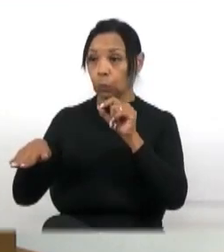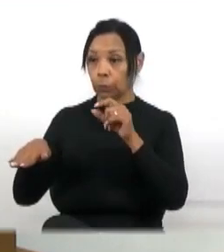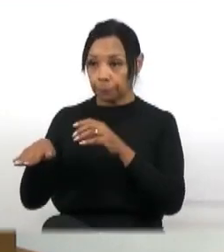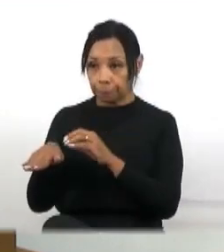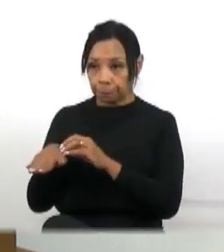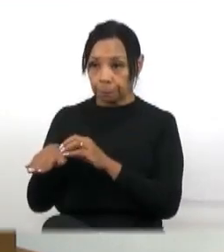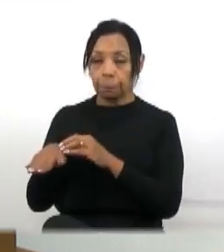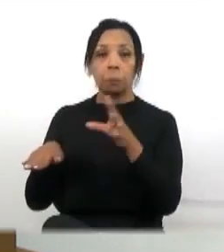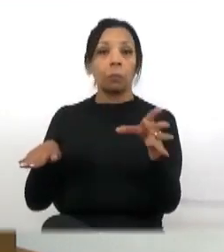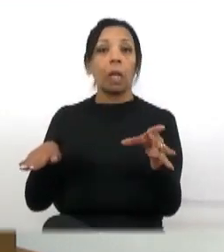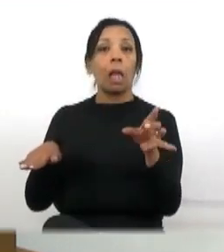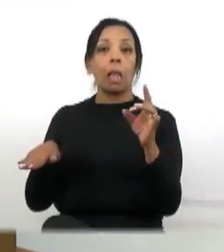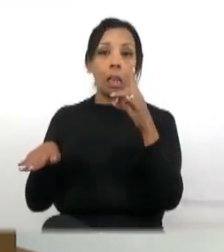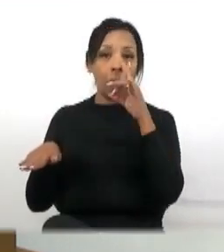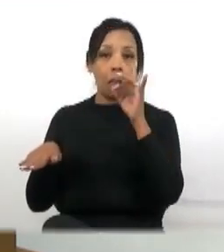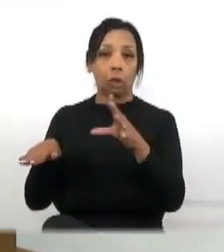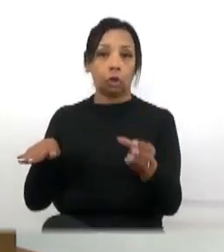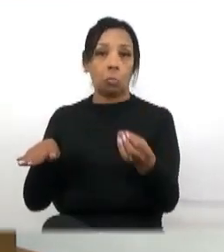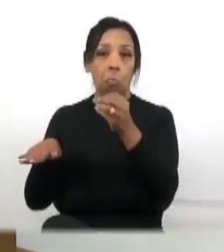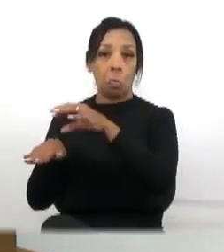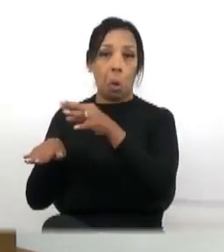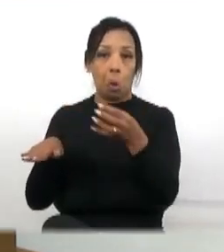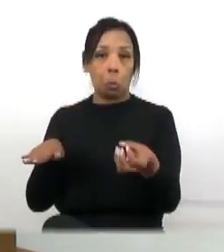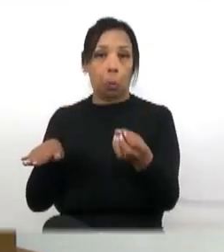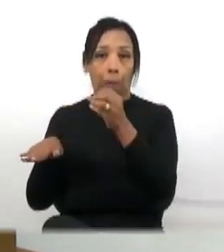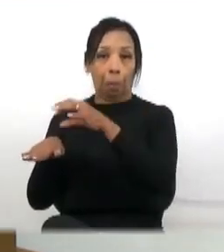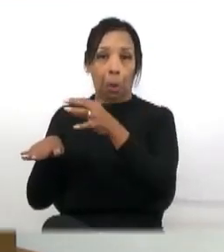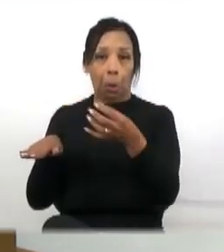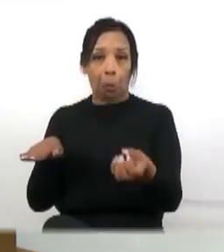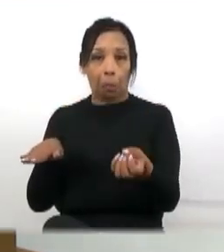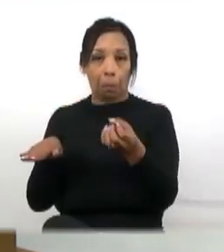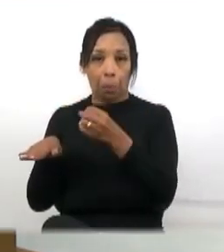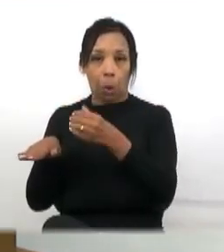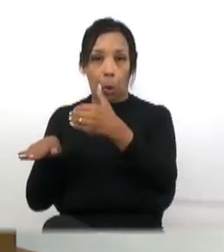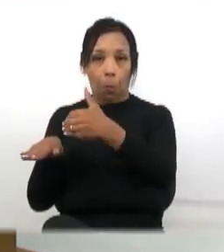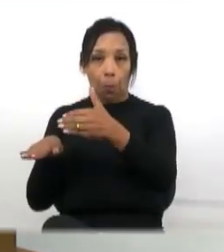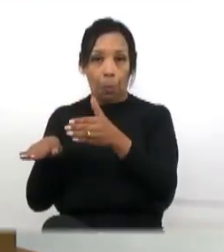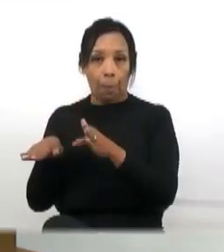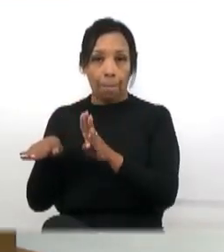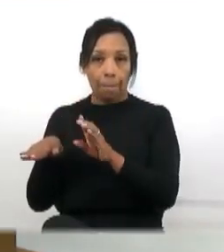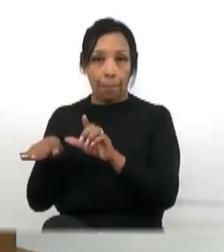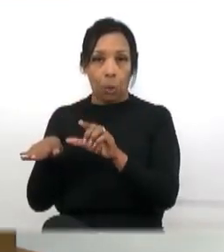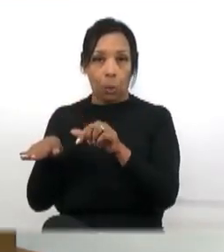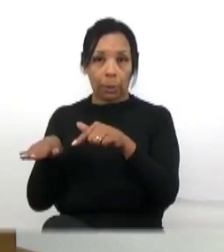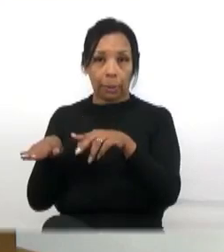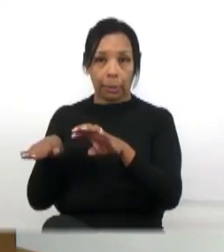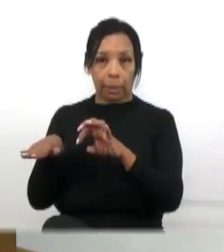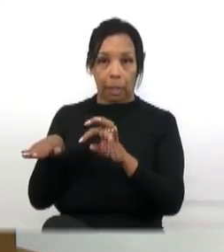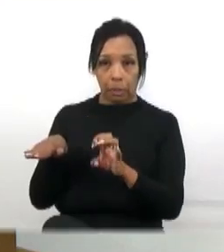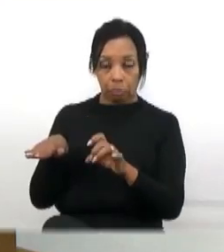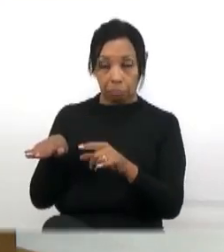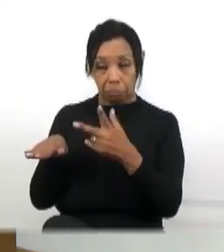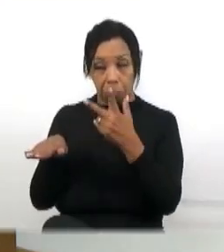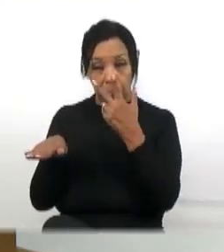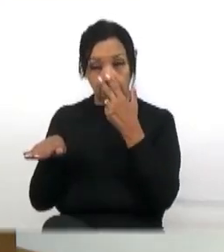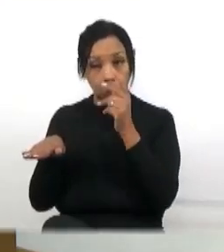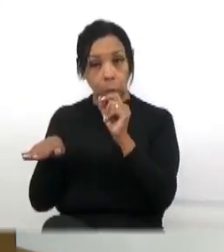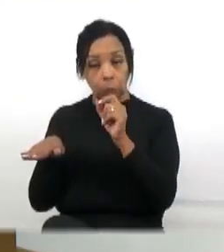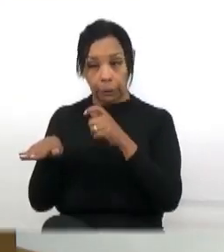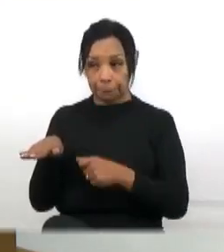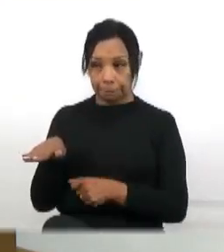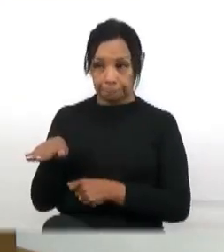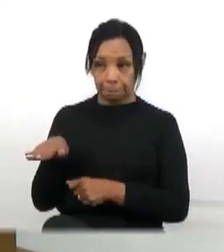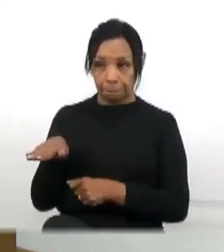aqueles broquetes, um broquete parecendo um... ele é quadrado,